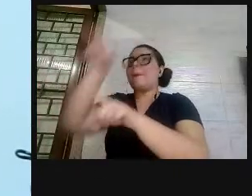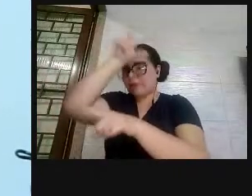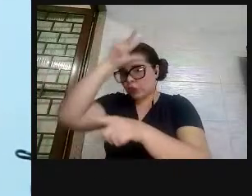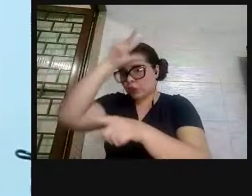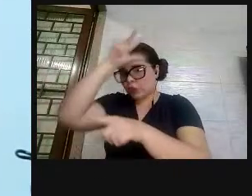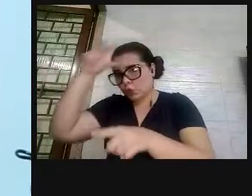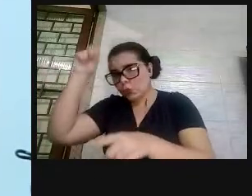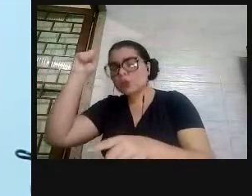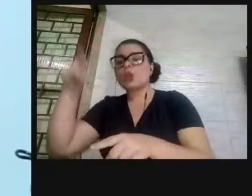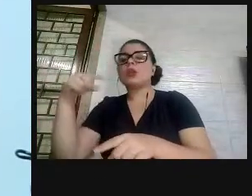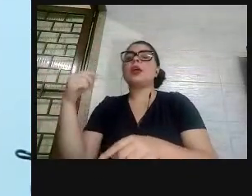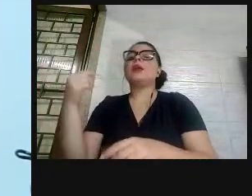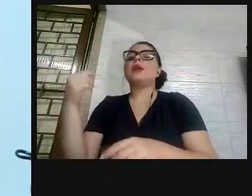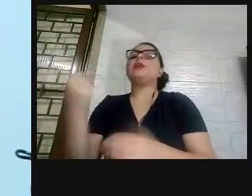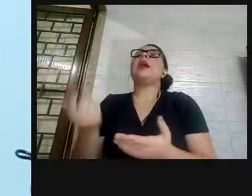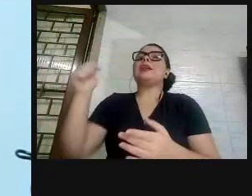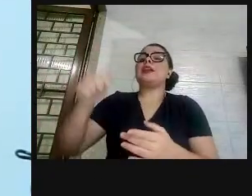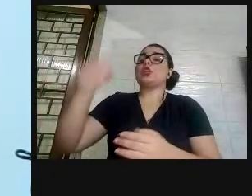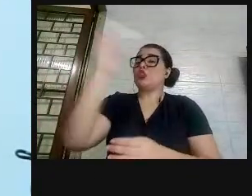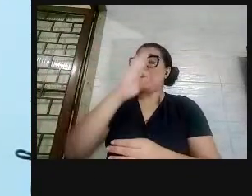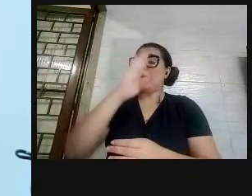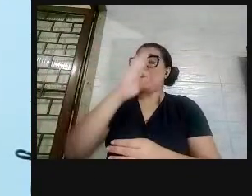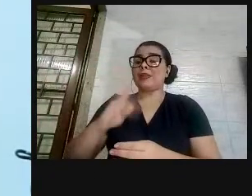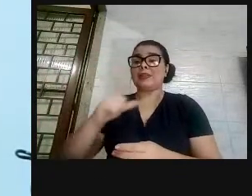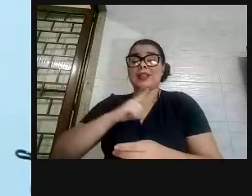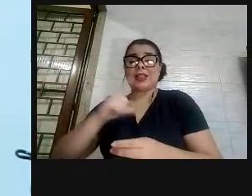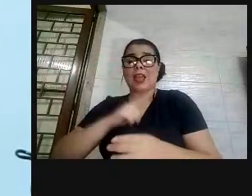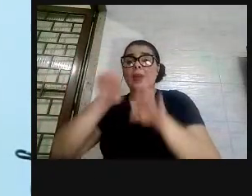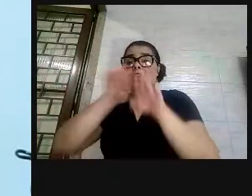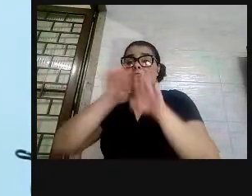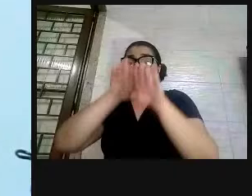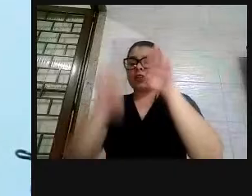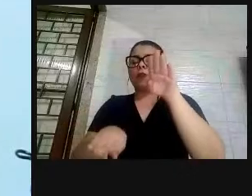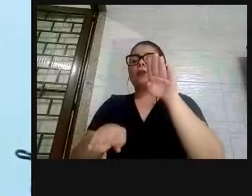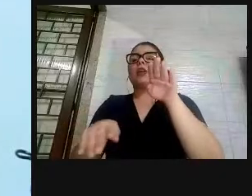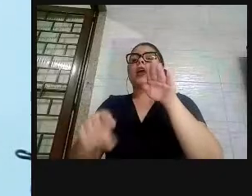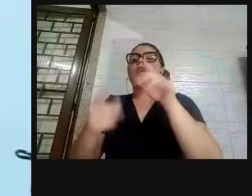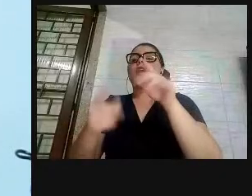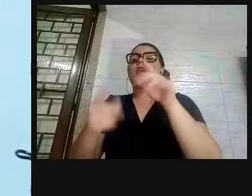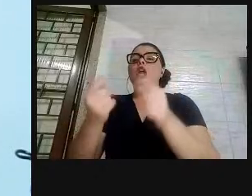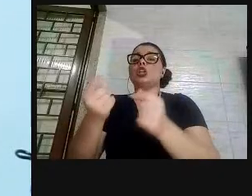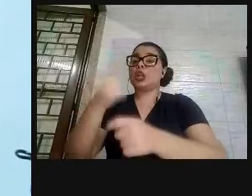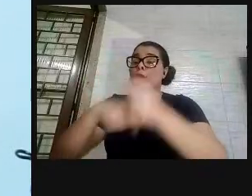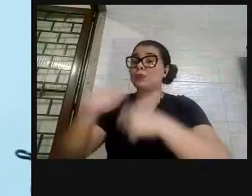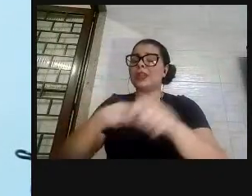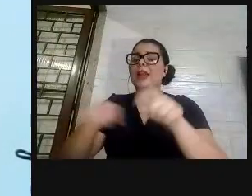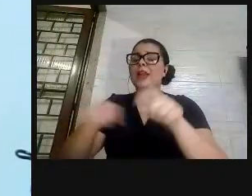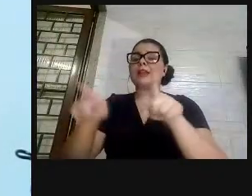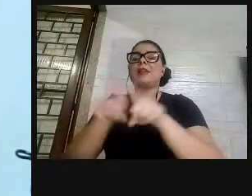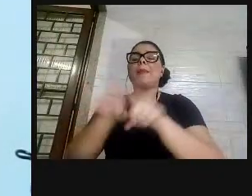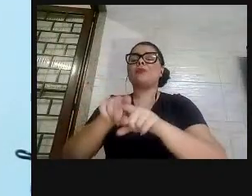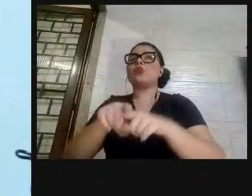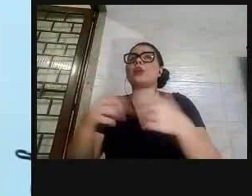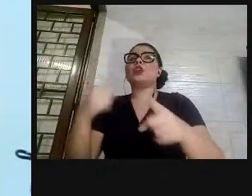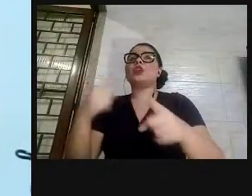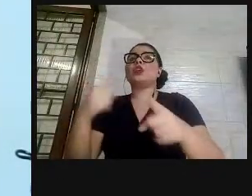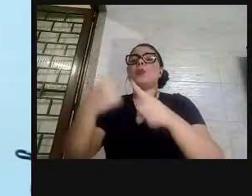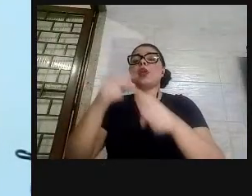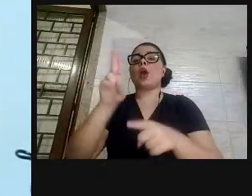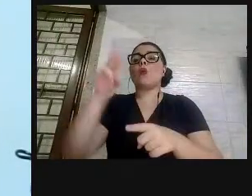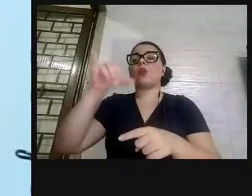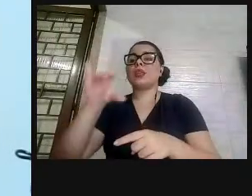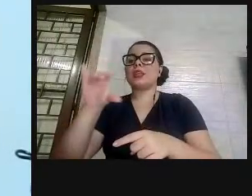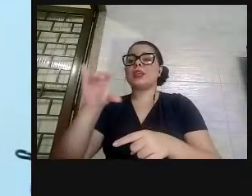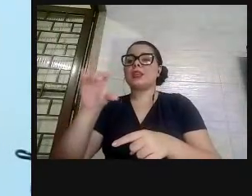no Brasil nós temos uma desigualdade tributária muito grande, porque a União fica com a maioria do bolo da tributação, dos impostos,